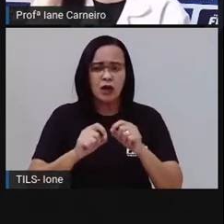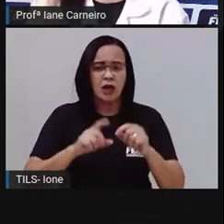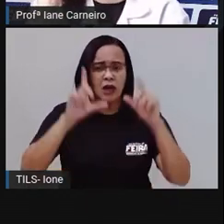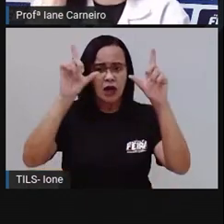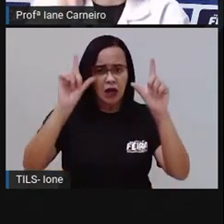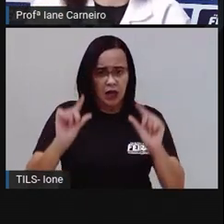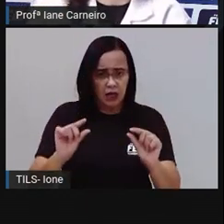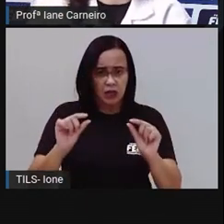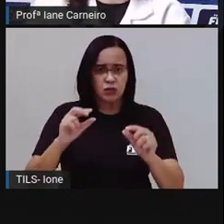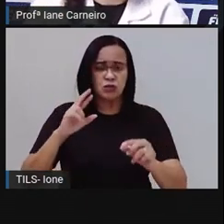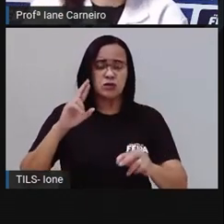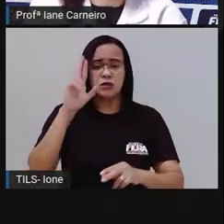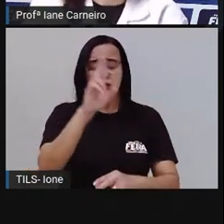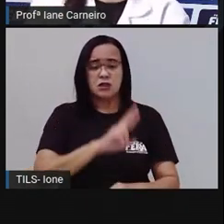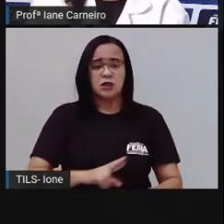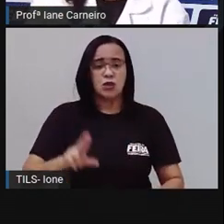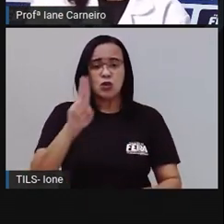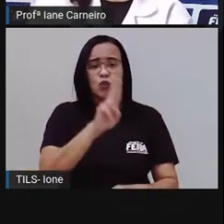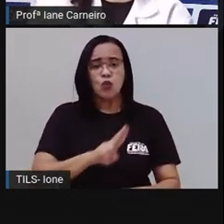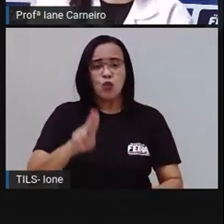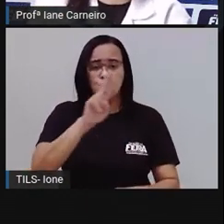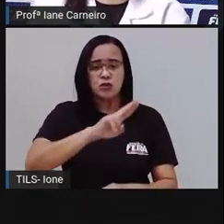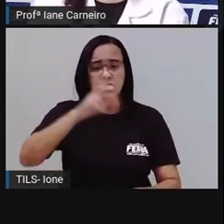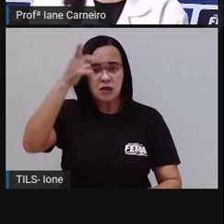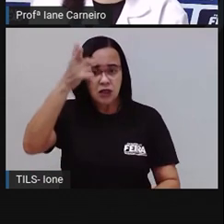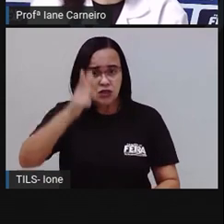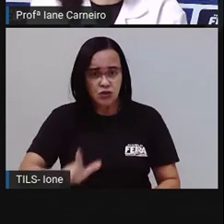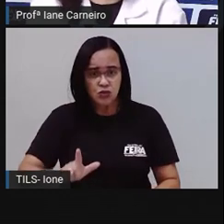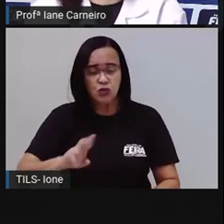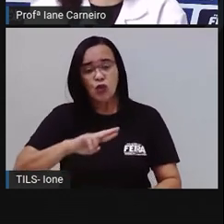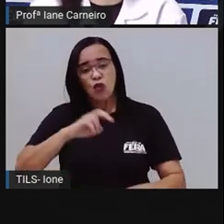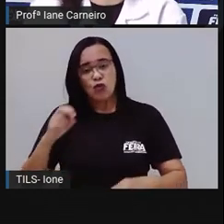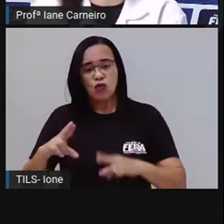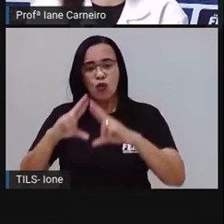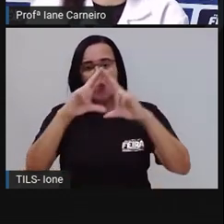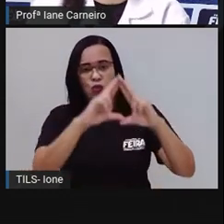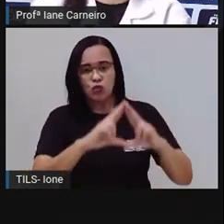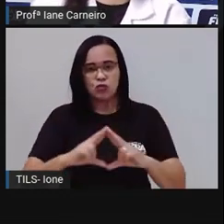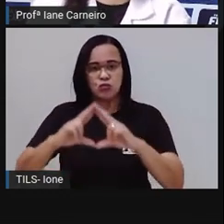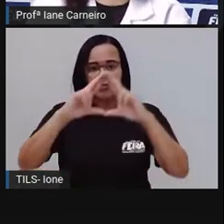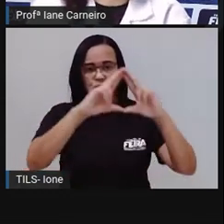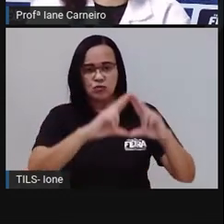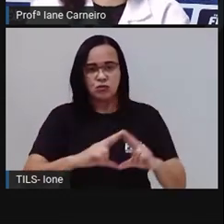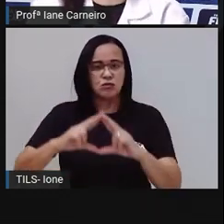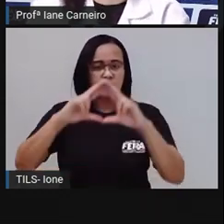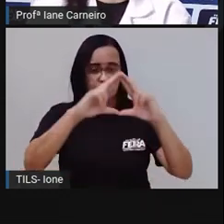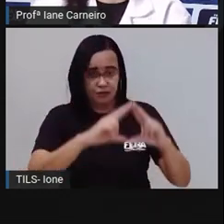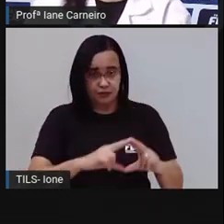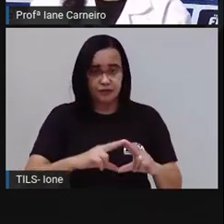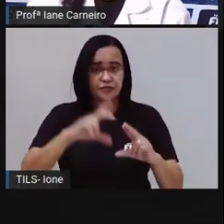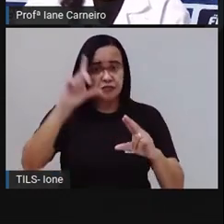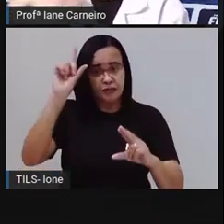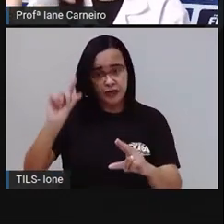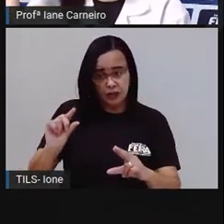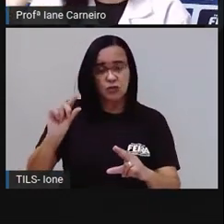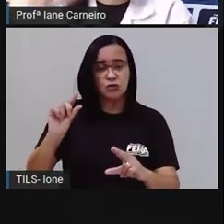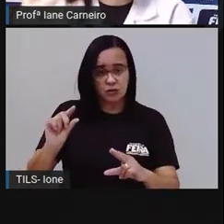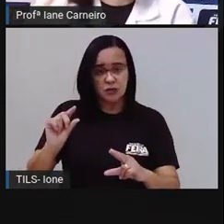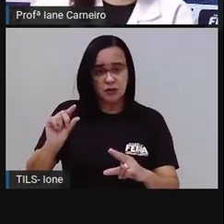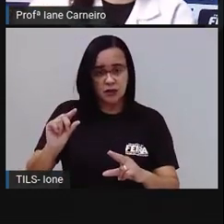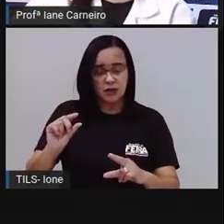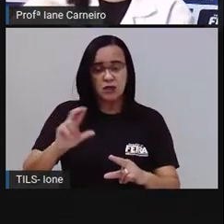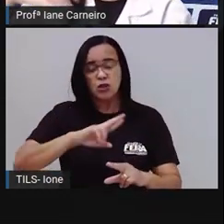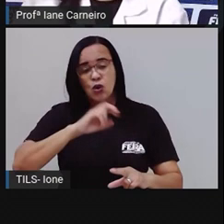responsabilidade ao descartar o lixo, né, o material da casa de vocês, tá bom? Então, ó, reduzam, né? Se você já